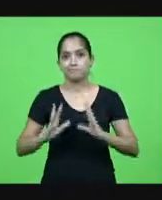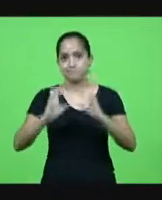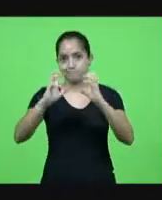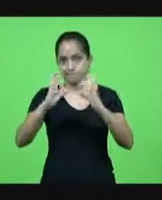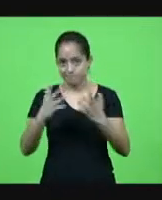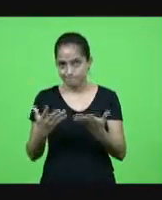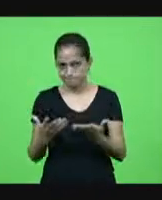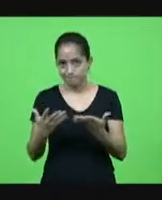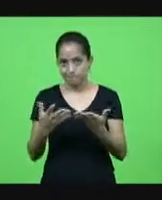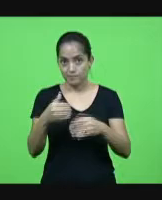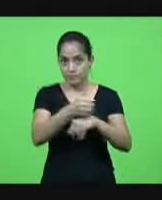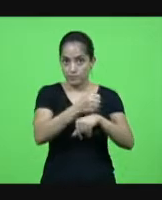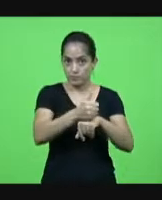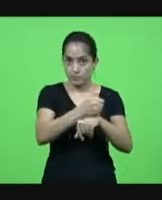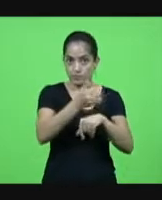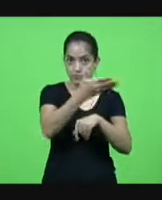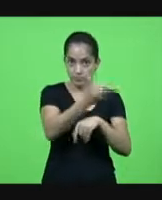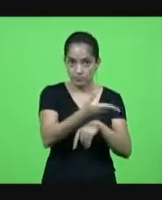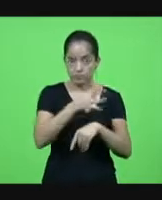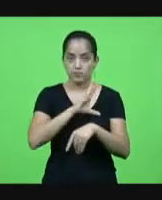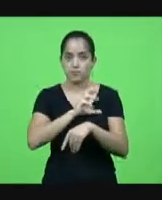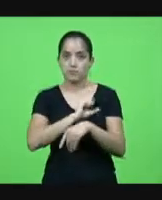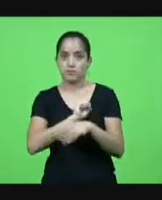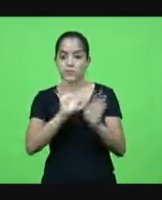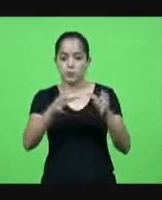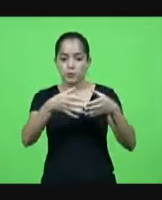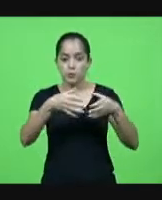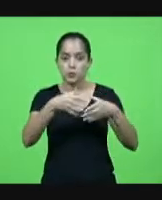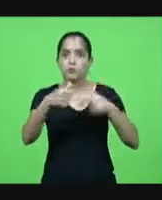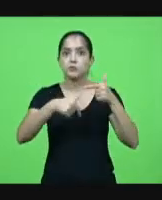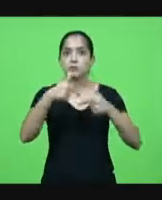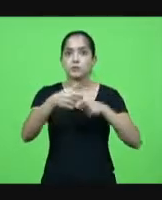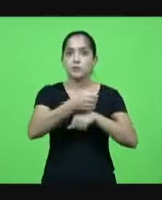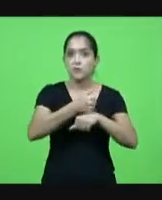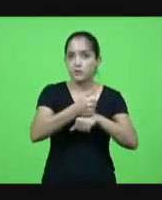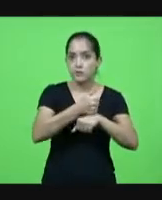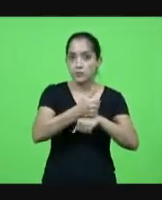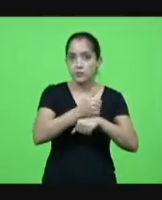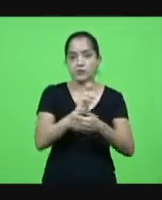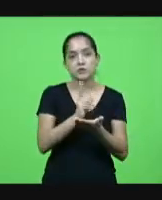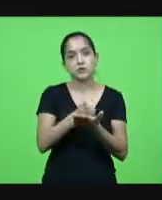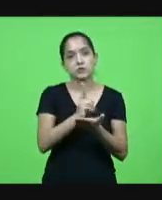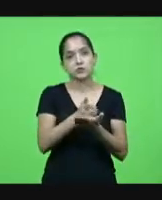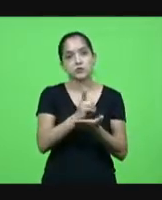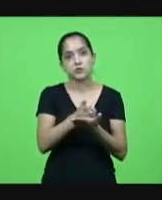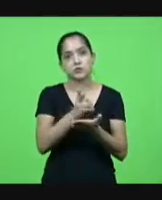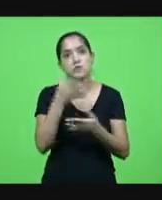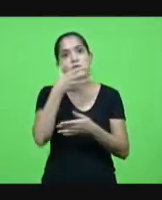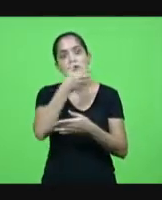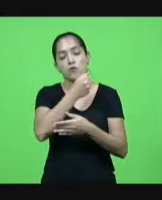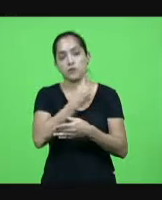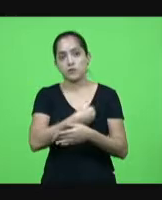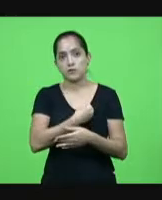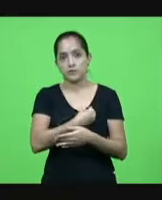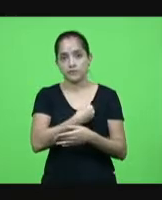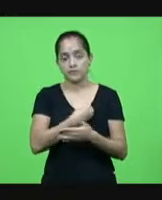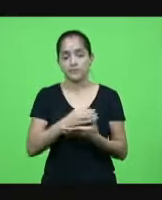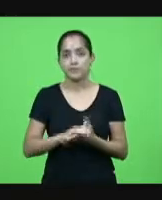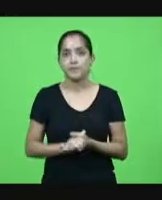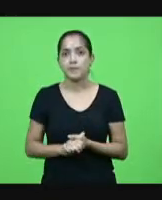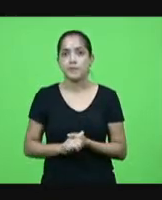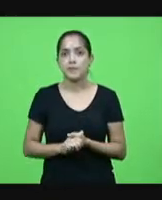SAMUzeiros os nossos anjos da guarda do SAMU continuam salvando vidas